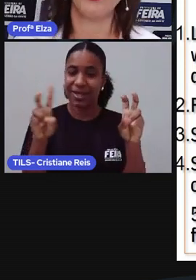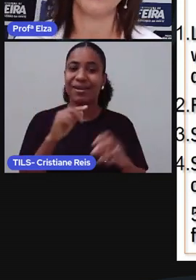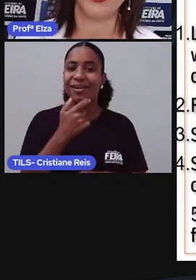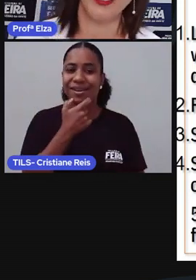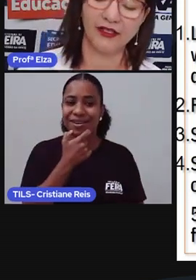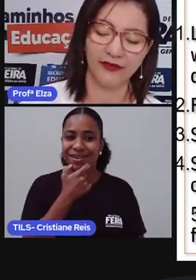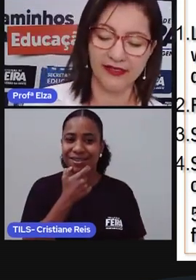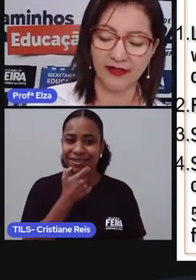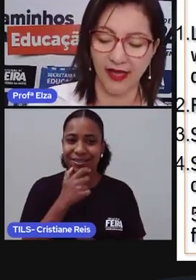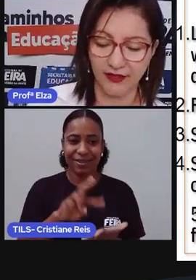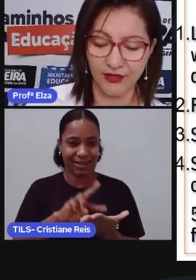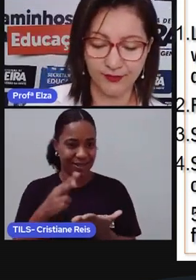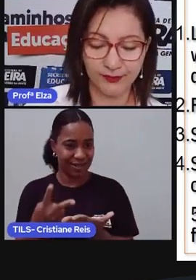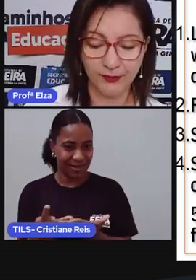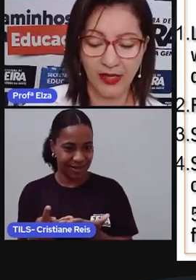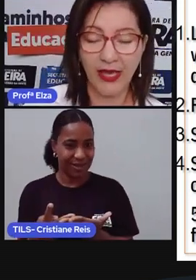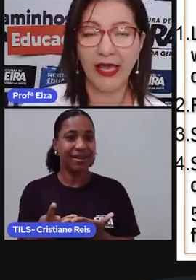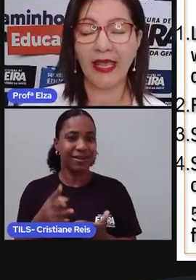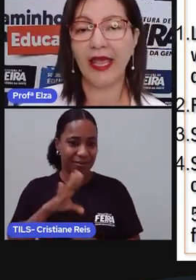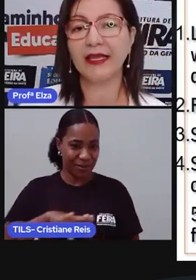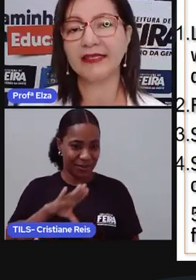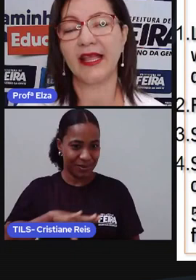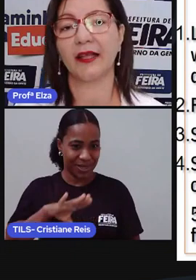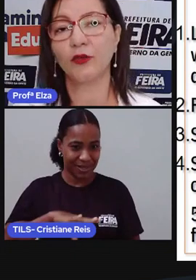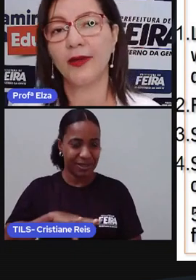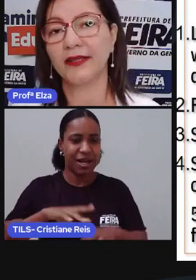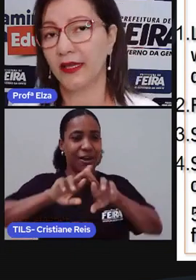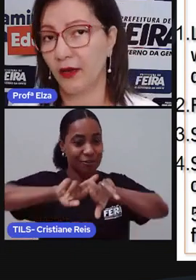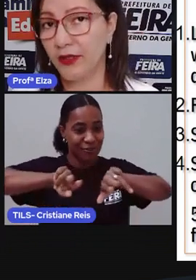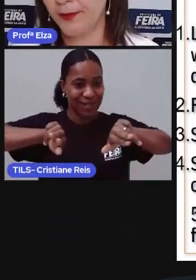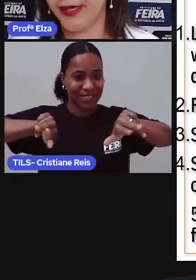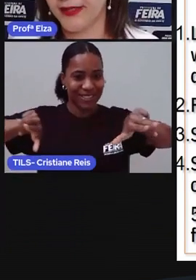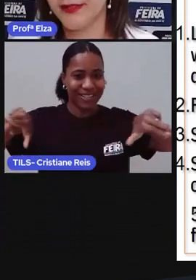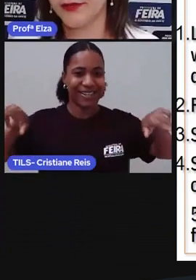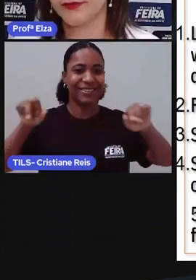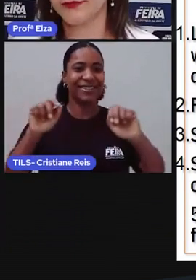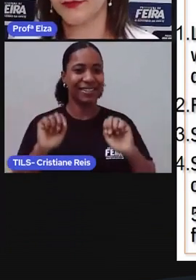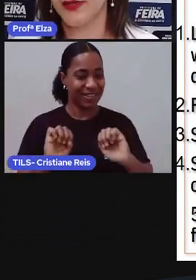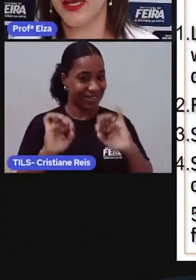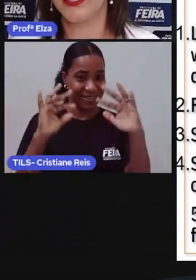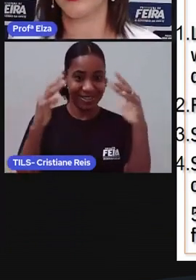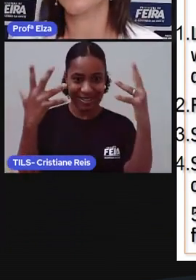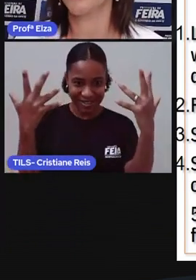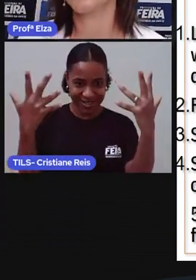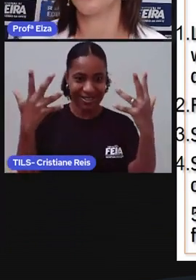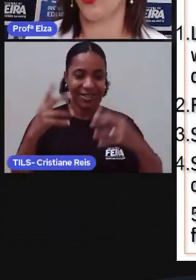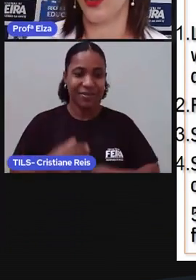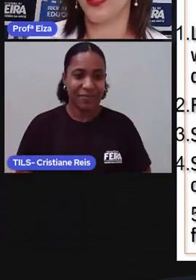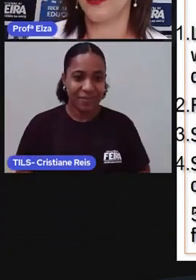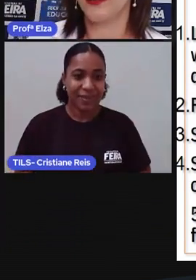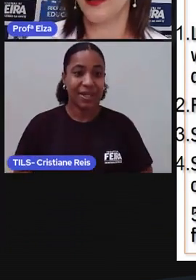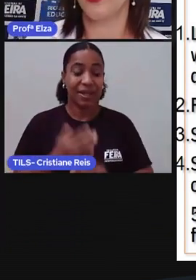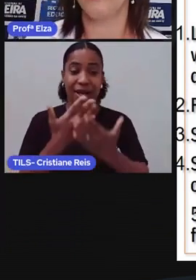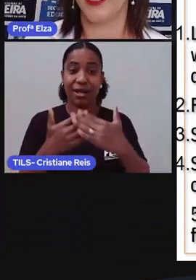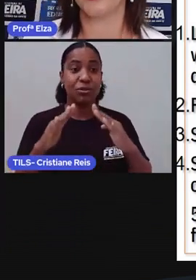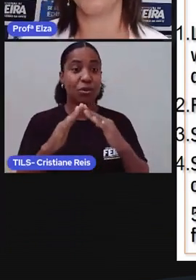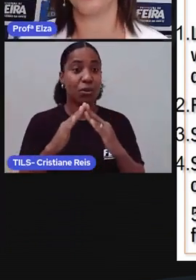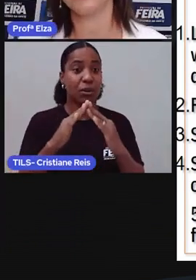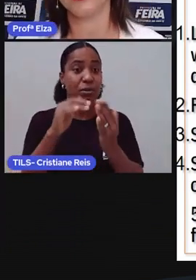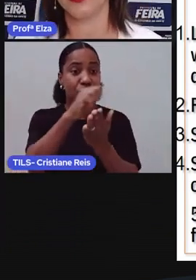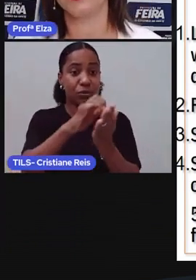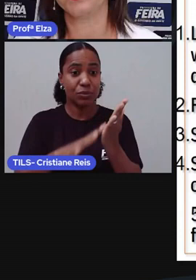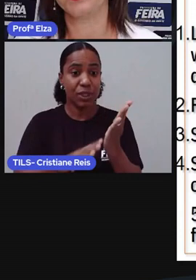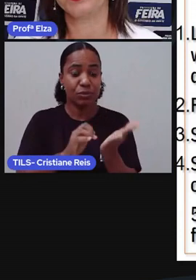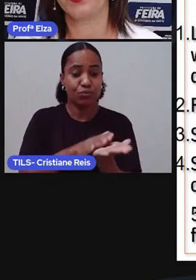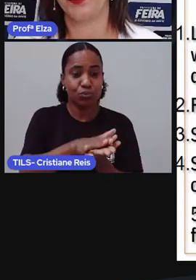Celebre a diversidade. E ele está no material impresso que a sua escola vai te